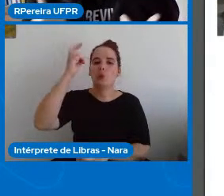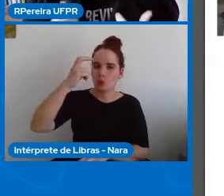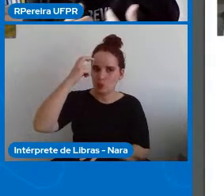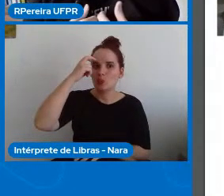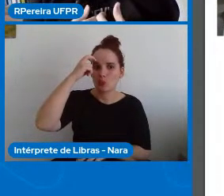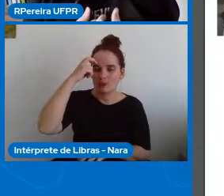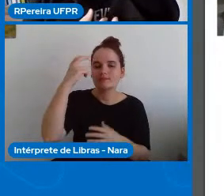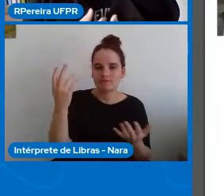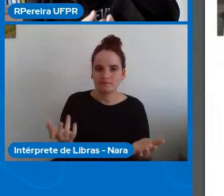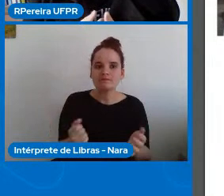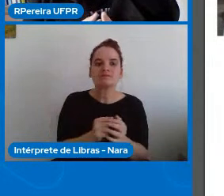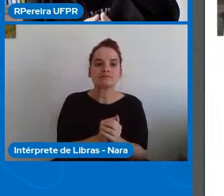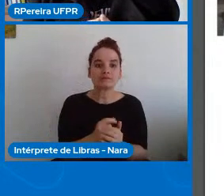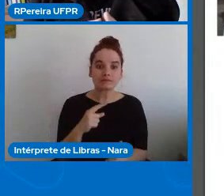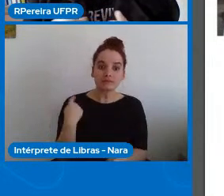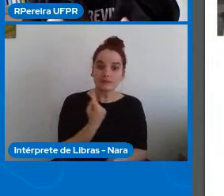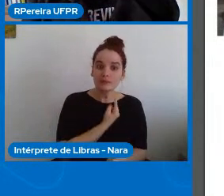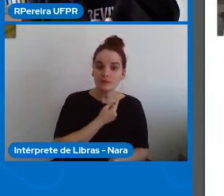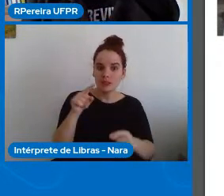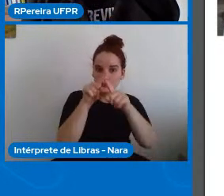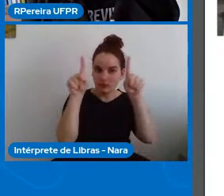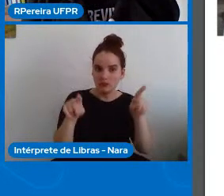Então isso para nós da computação